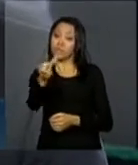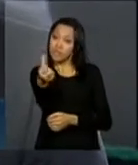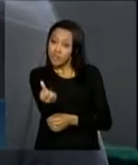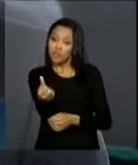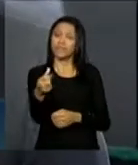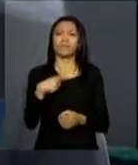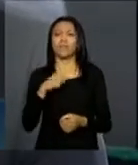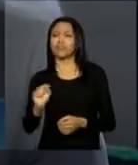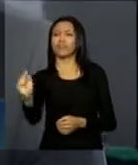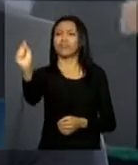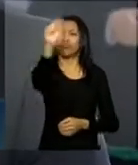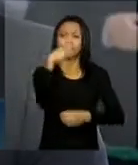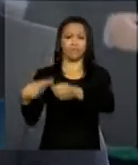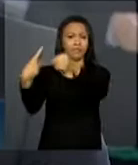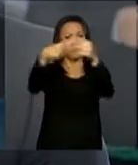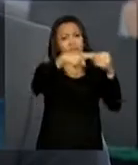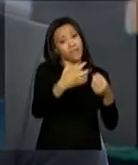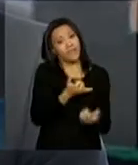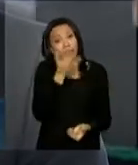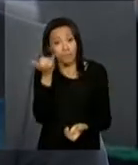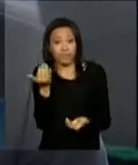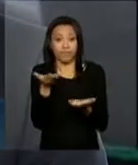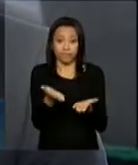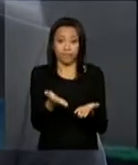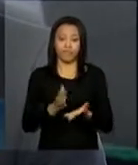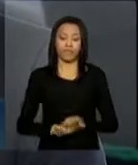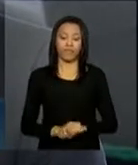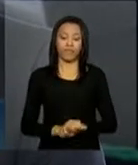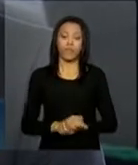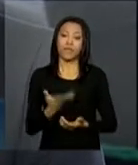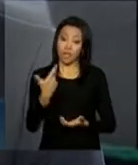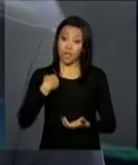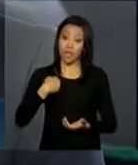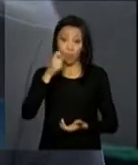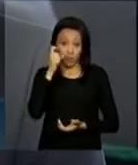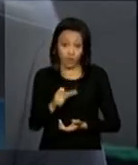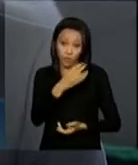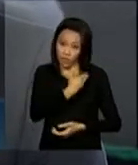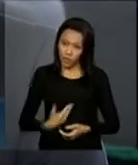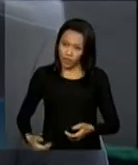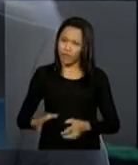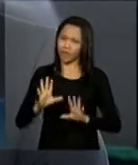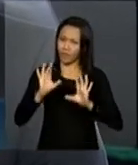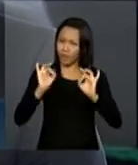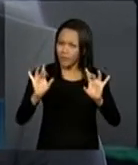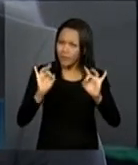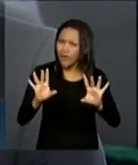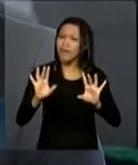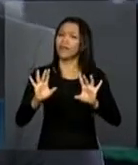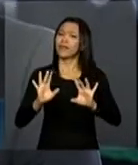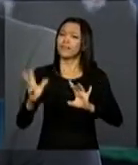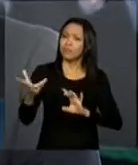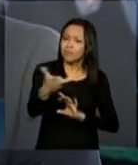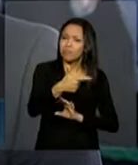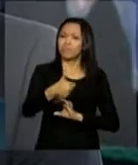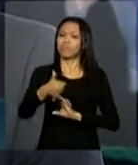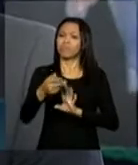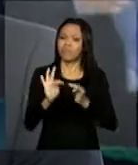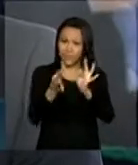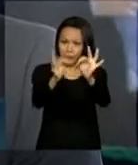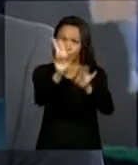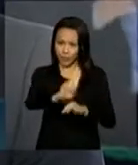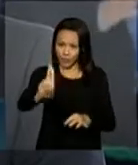muitas cidades brasileiras que vão depender desse time. Então, a intenção do governo é mais qualidade, mais modernidade e tecnologia?